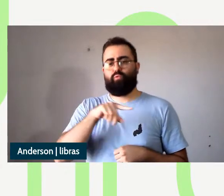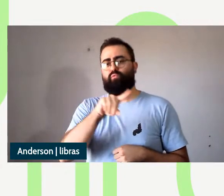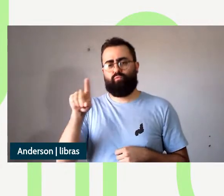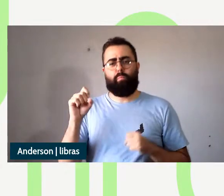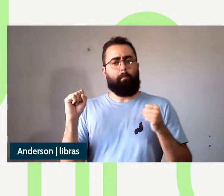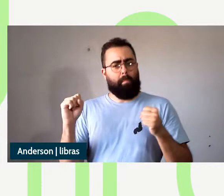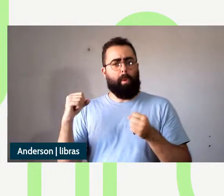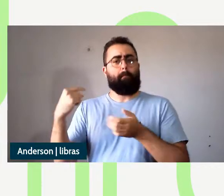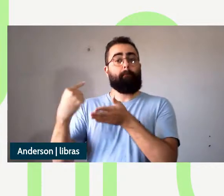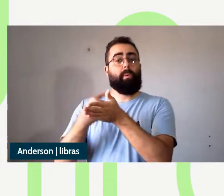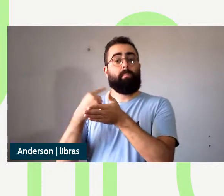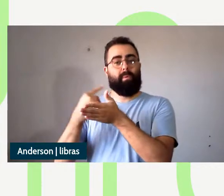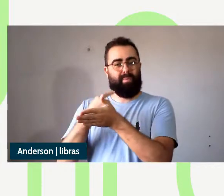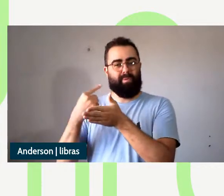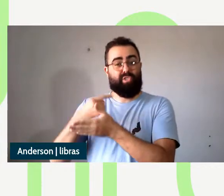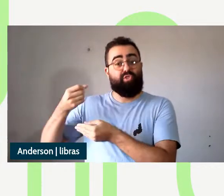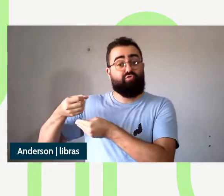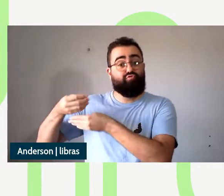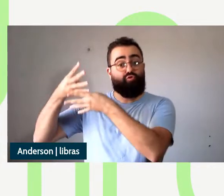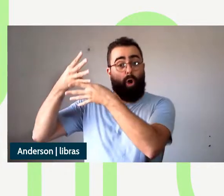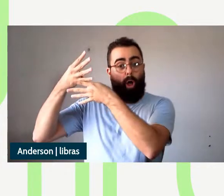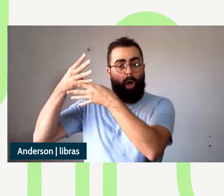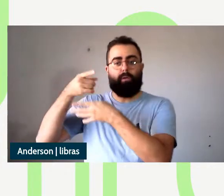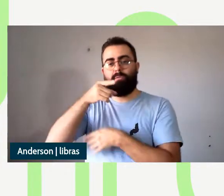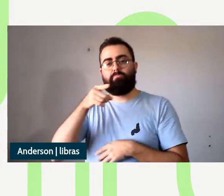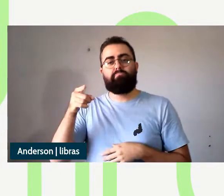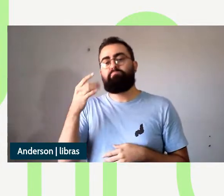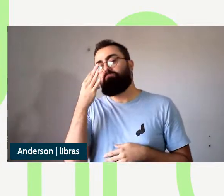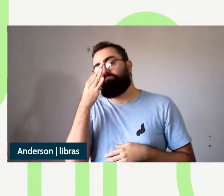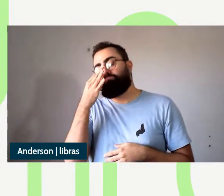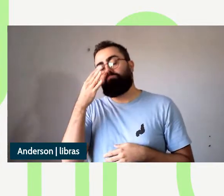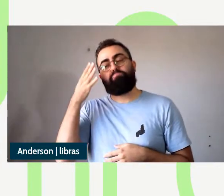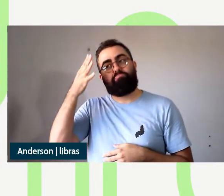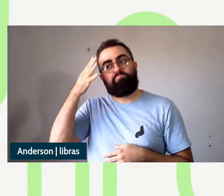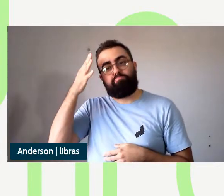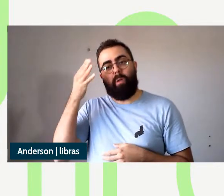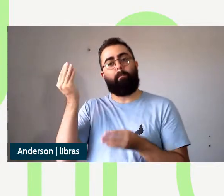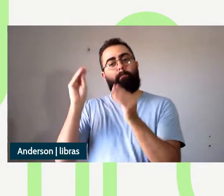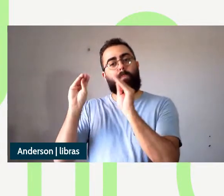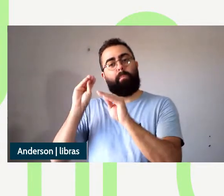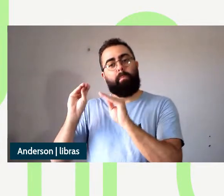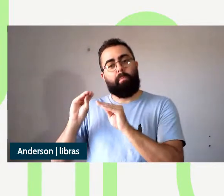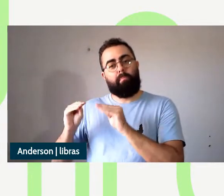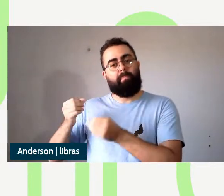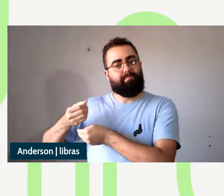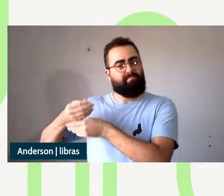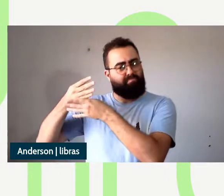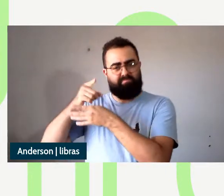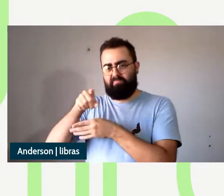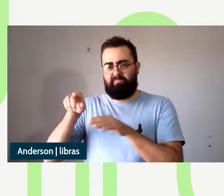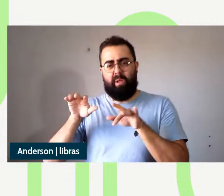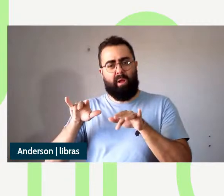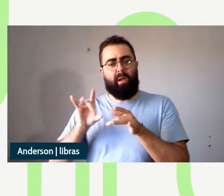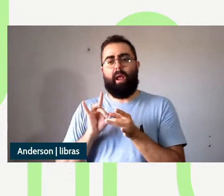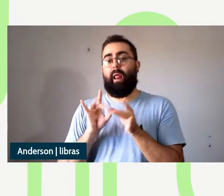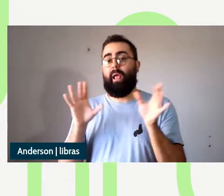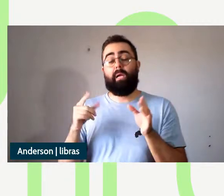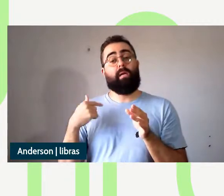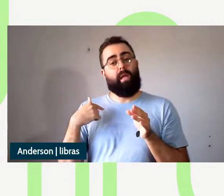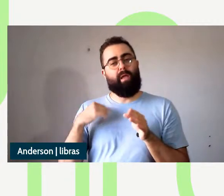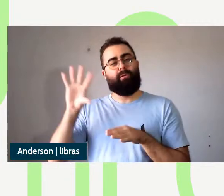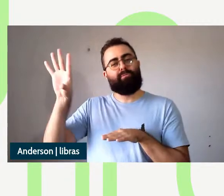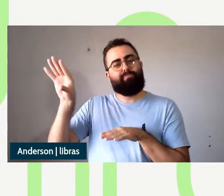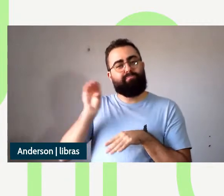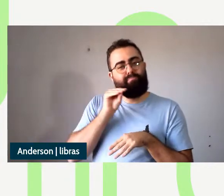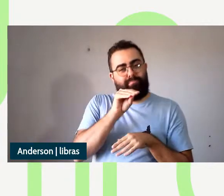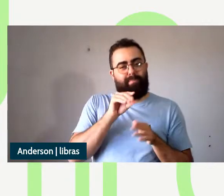no chat da transmissão ao longo das apresentações e ao final eu trago essas perguntas às apresentadoras para a